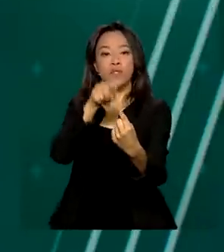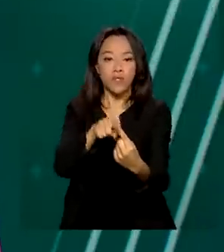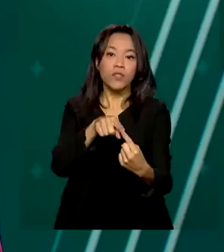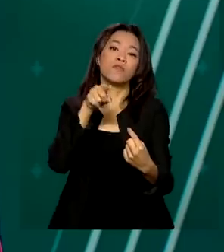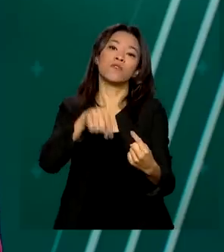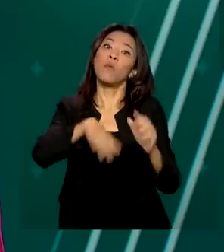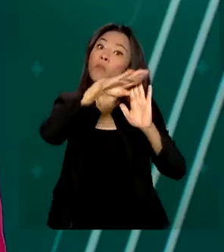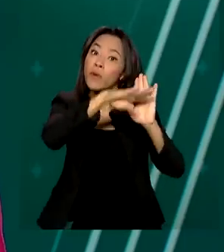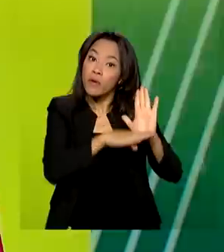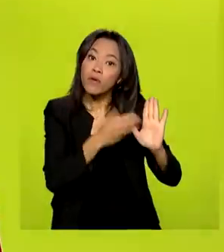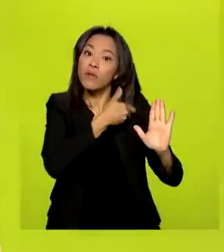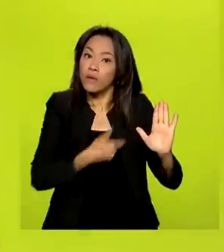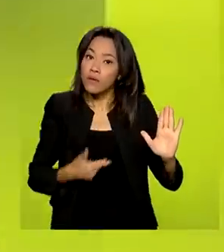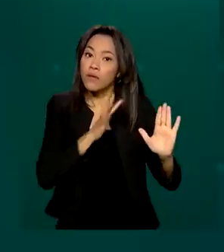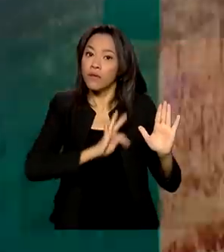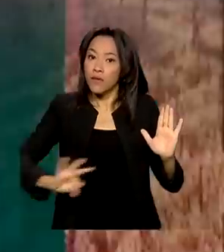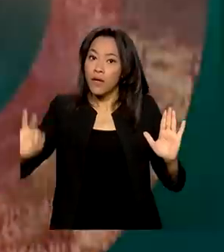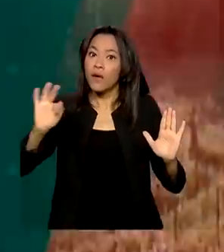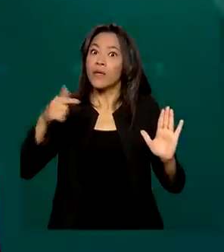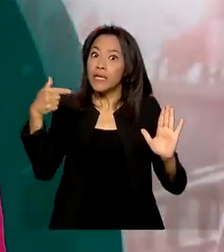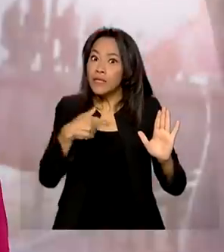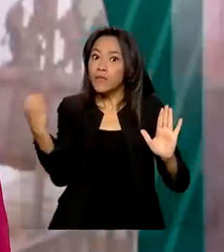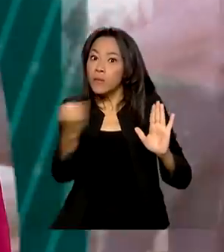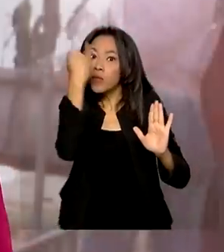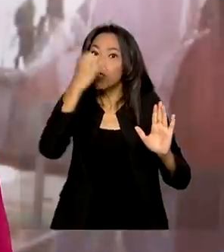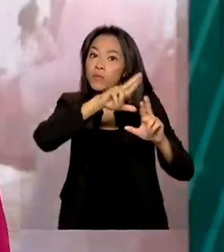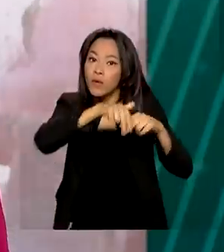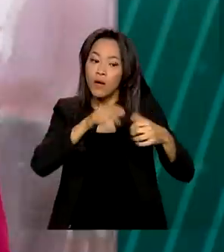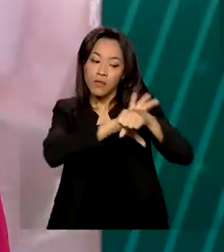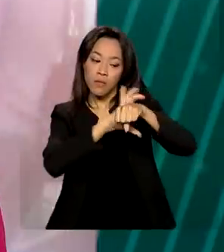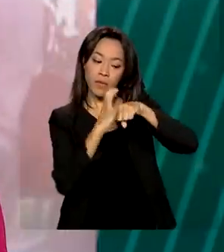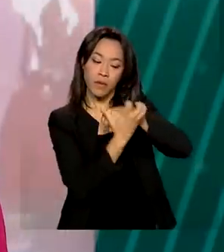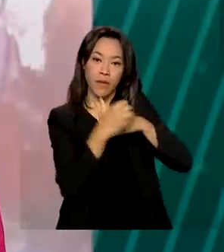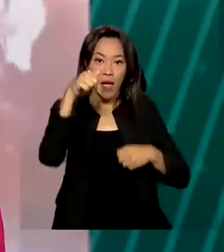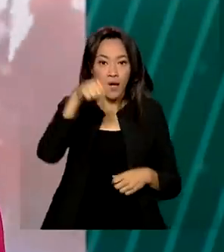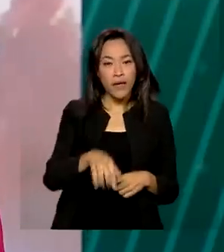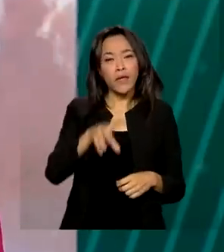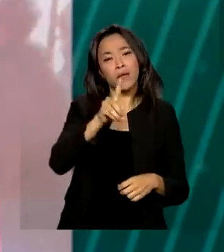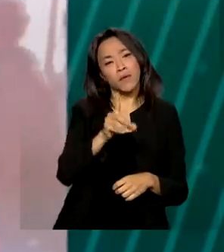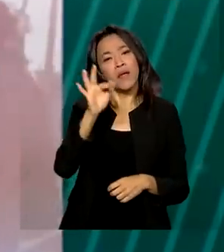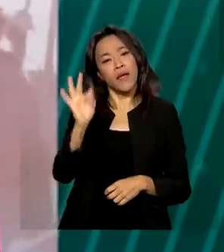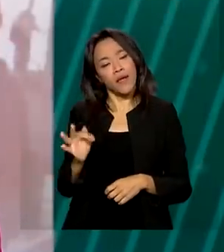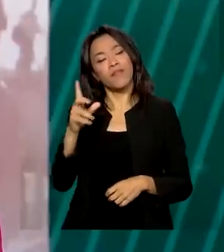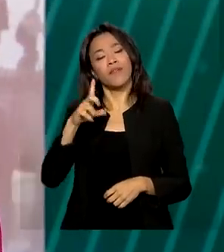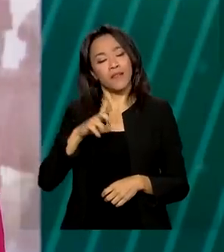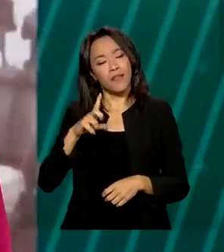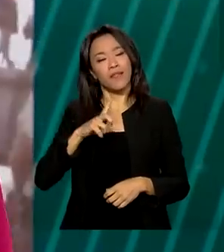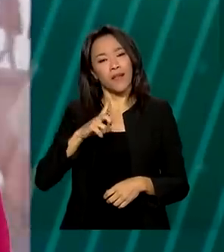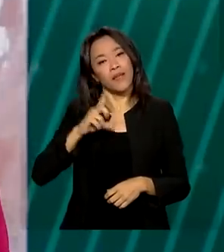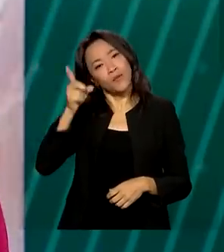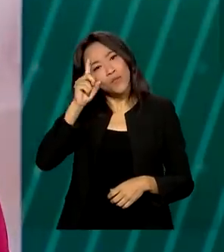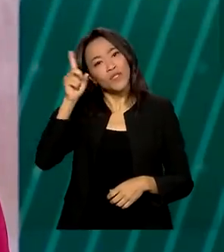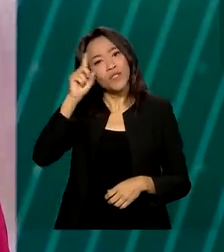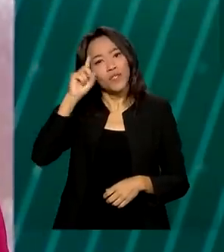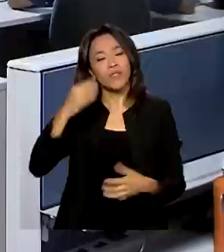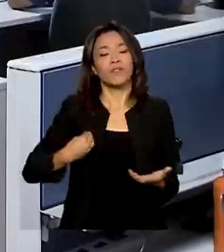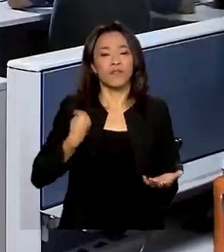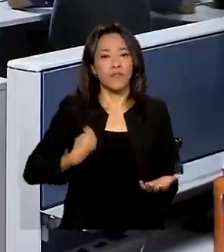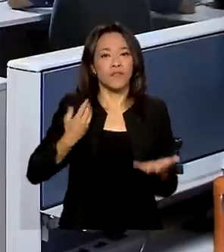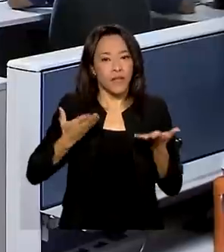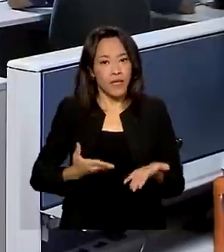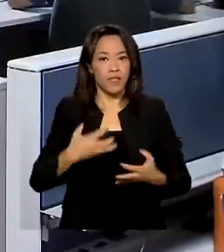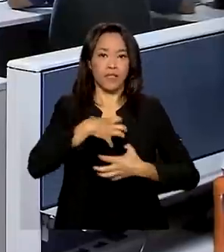ganhou ainda mais importância por conta da pandemia. Aqui no Distrito Federal, o assunto já faz parte do dia a dia da administração pública.